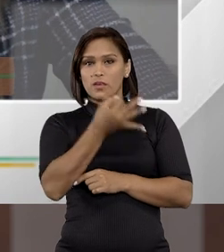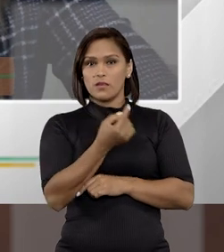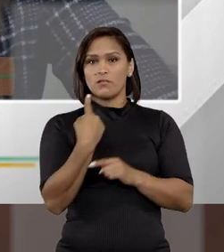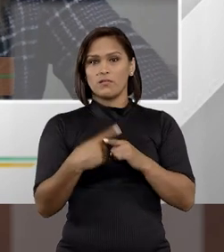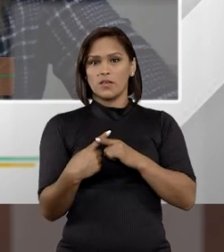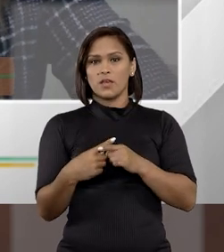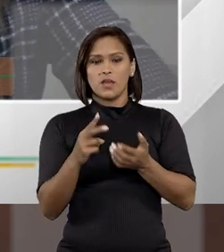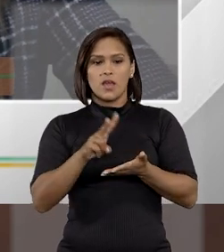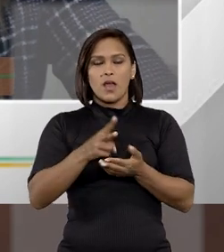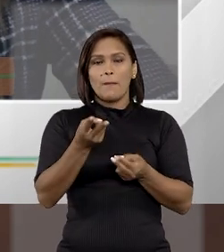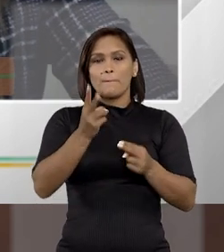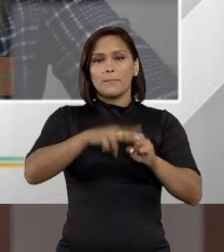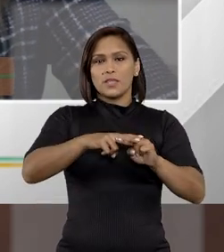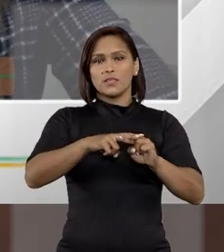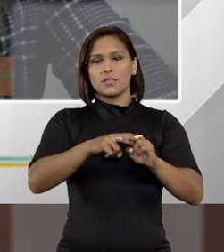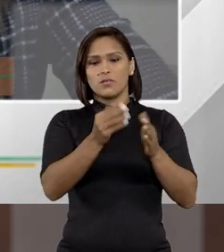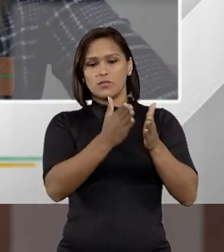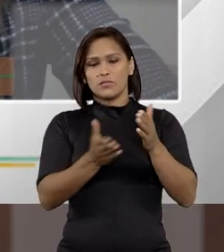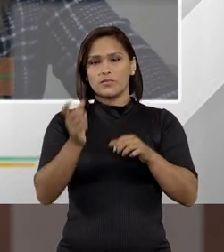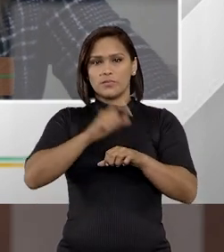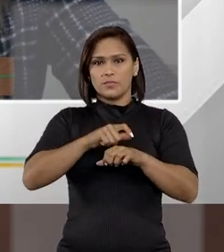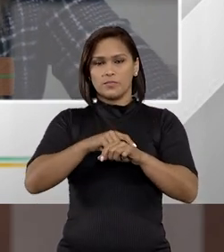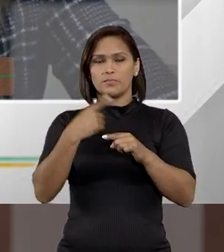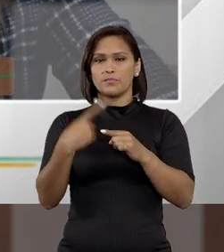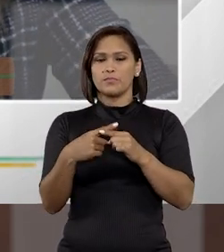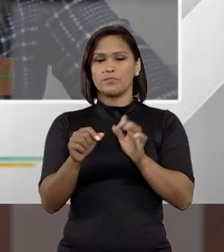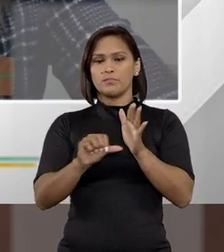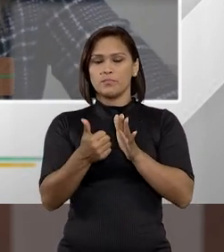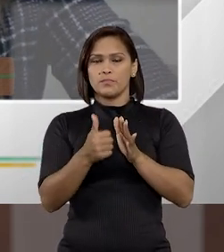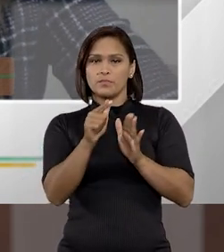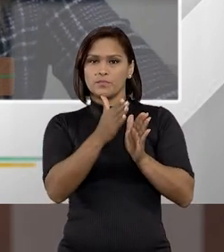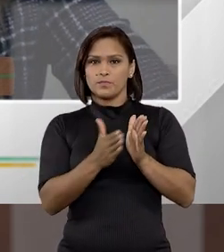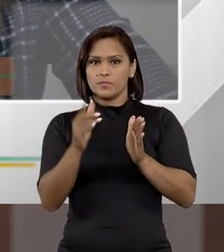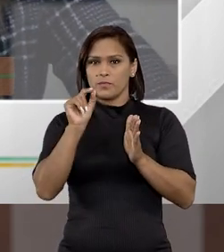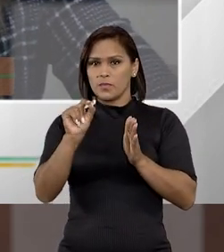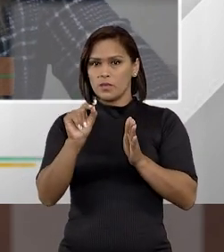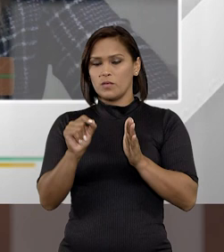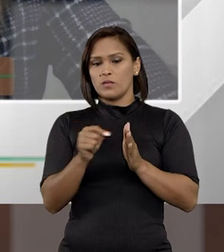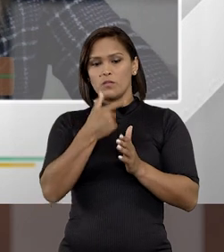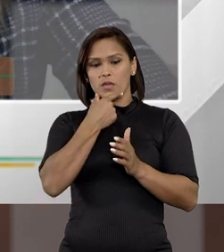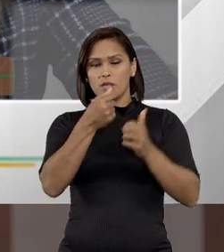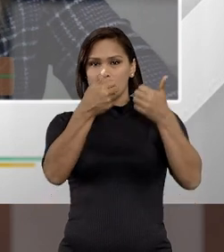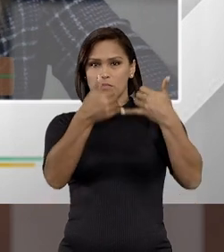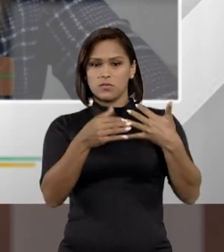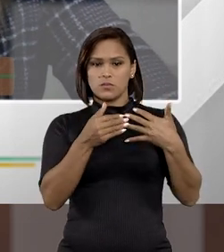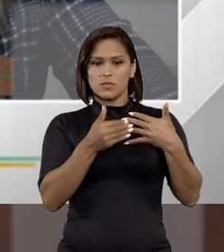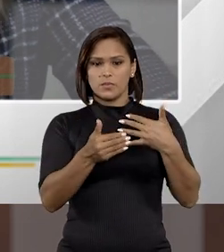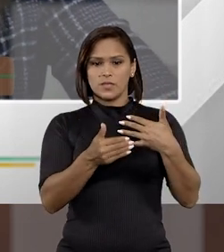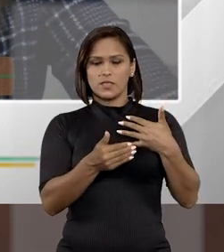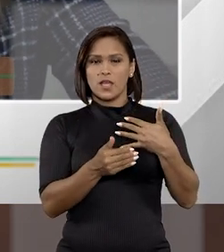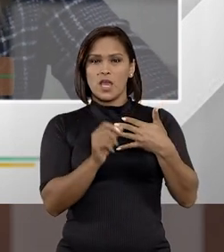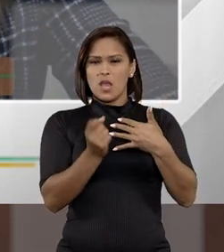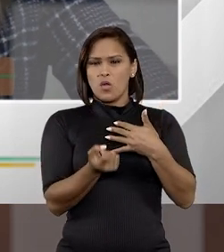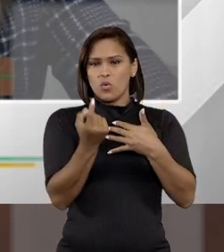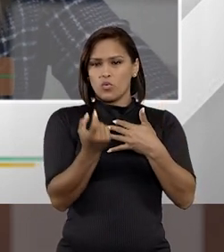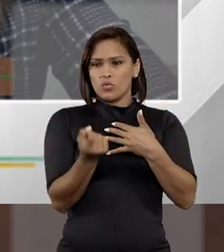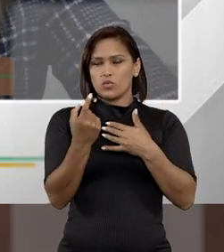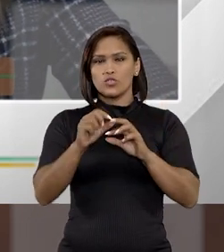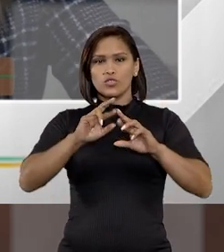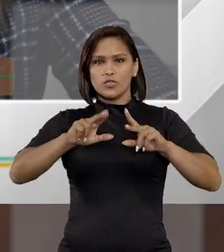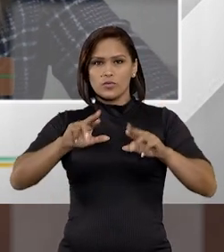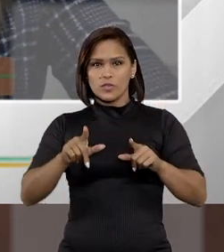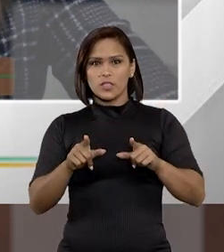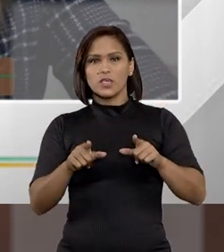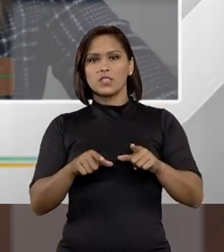sobre a questão da prisão preventiva, né? Porque ela primeiro traz aí, como o Eduardo falou, ela passa a ser a exceção da exceção e,